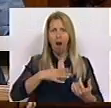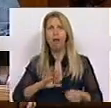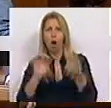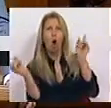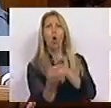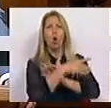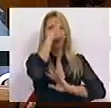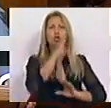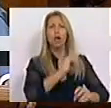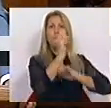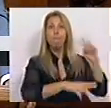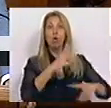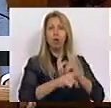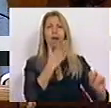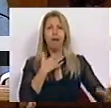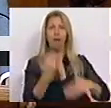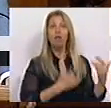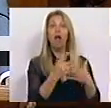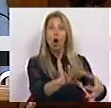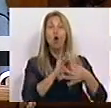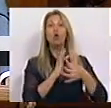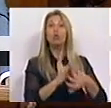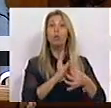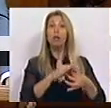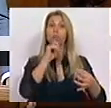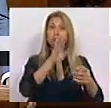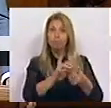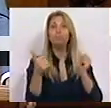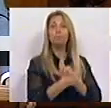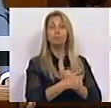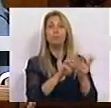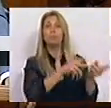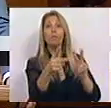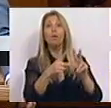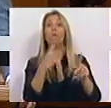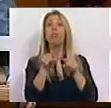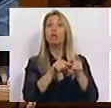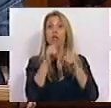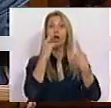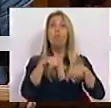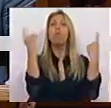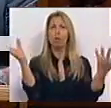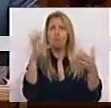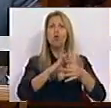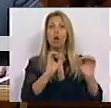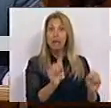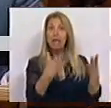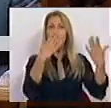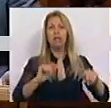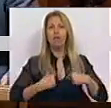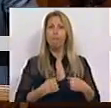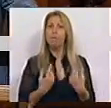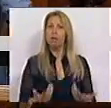eficaz, solidário, confiante na capacidade transformadora das políticas públicas e aliado da iniciativa privada.